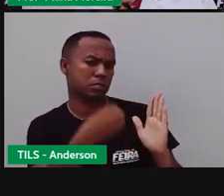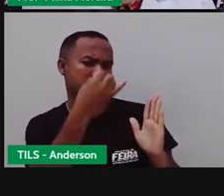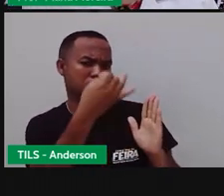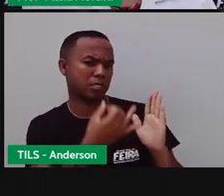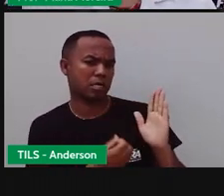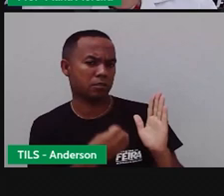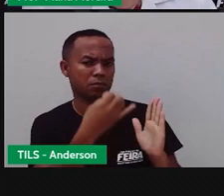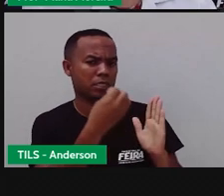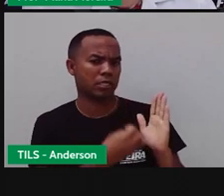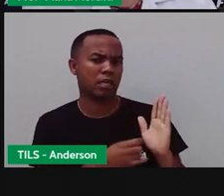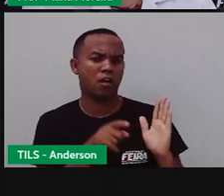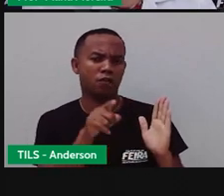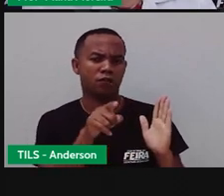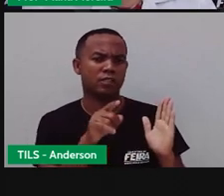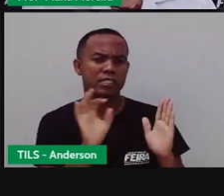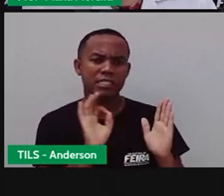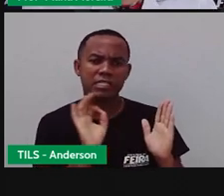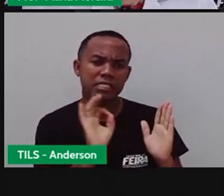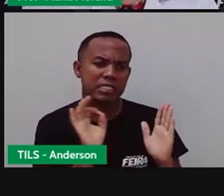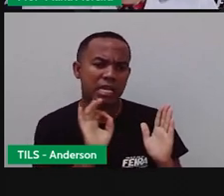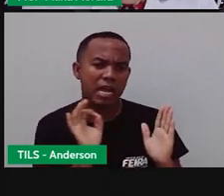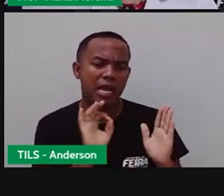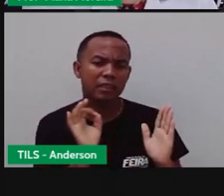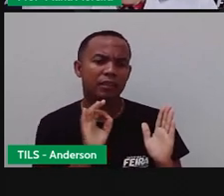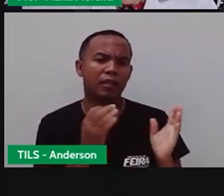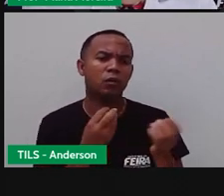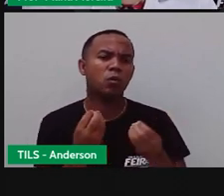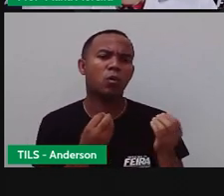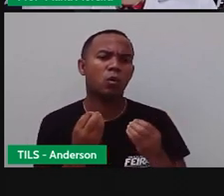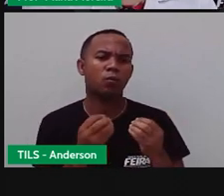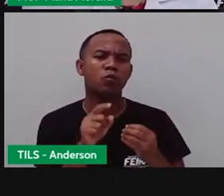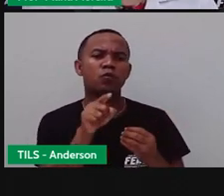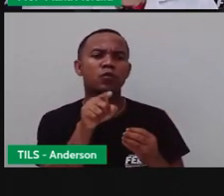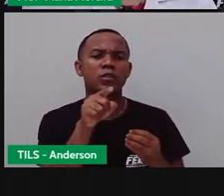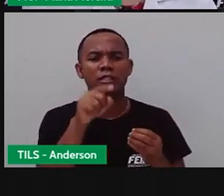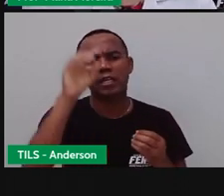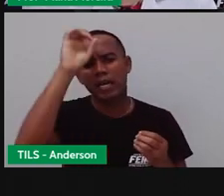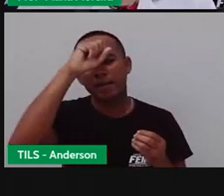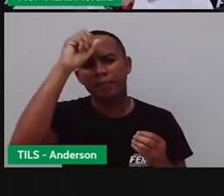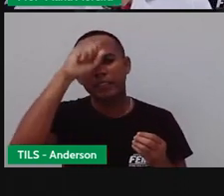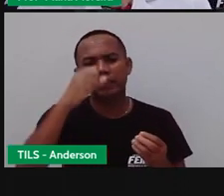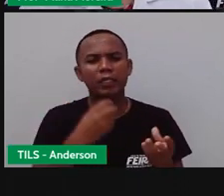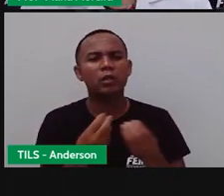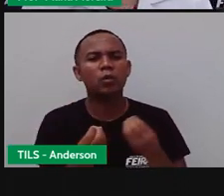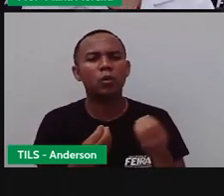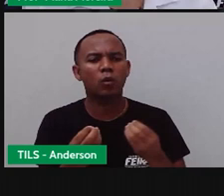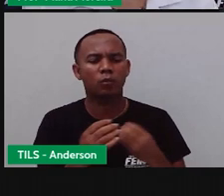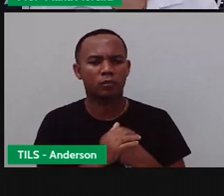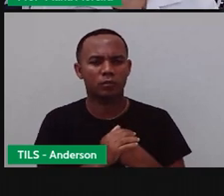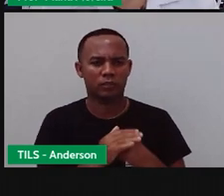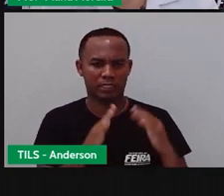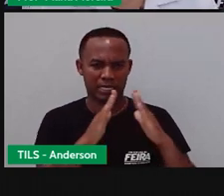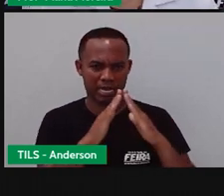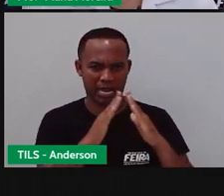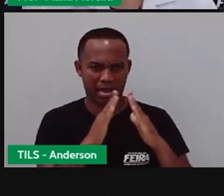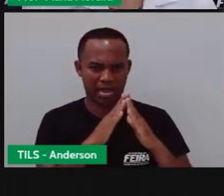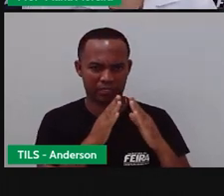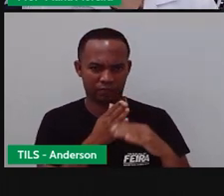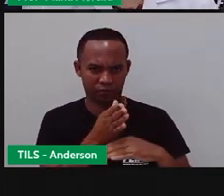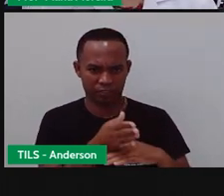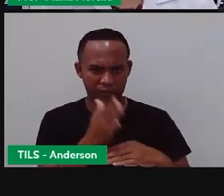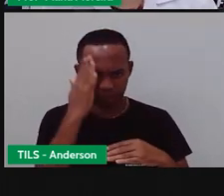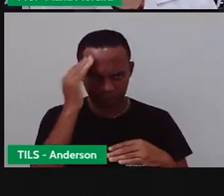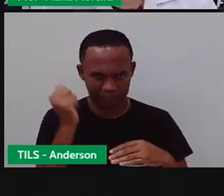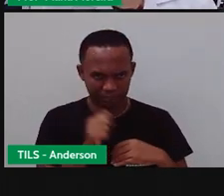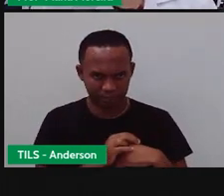Se você não anota nada, como é que você vai aprender? Você não tem como. Quando você chega em casa, você não vai saber. Seu responsável